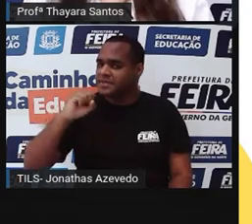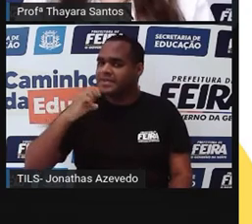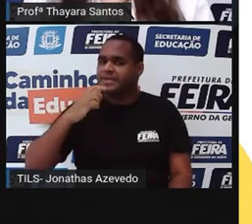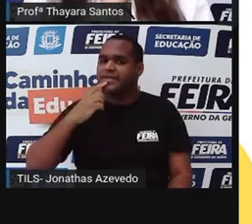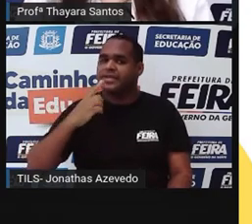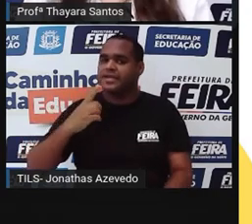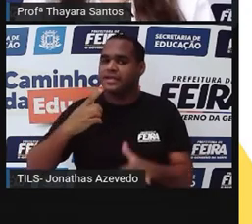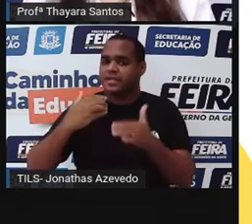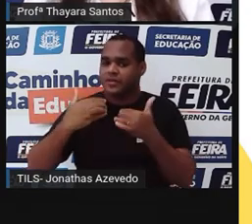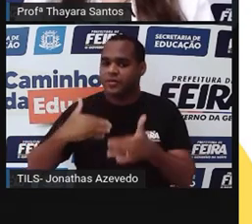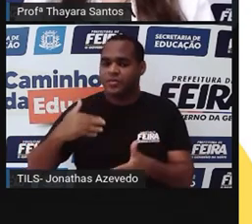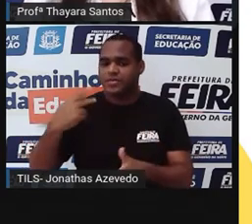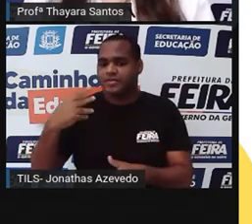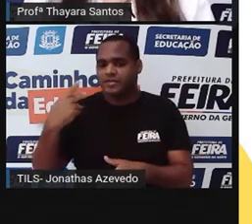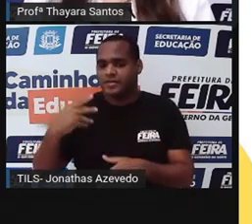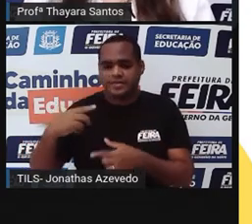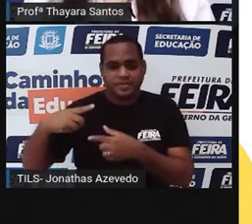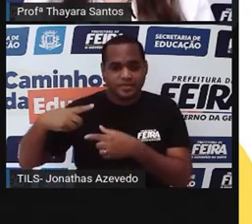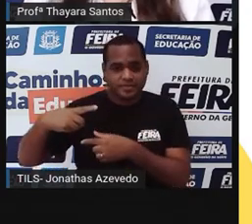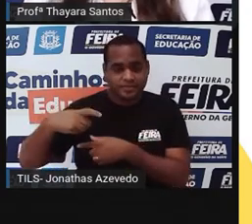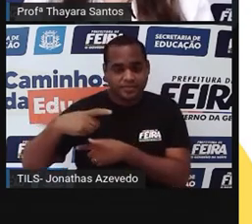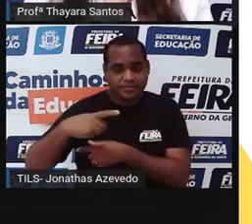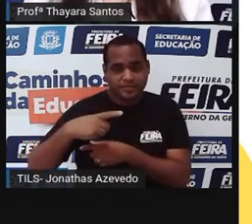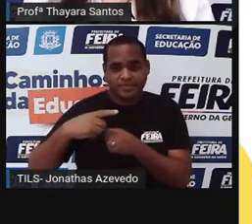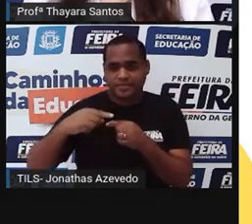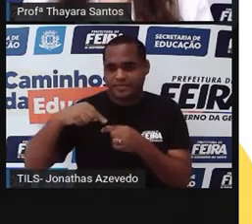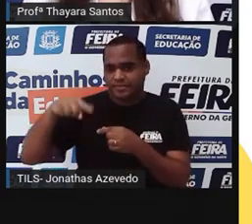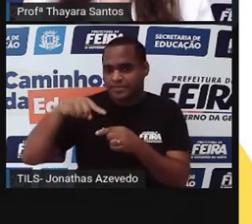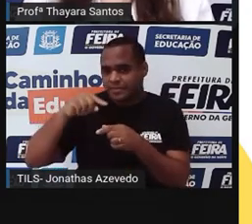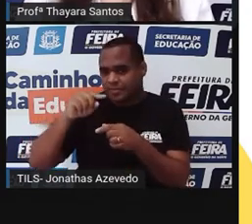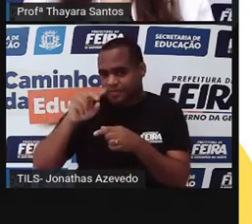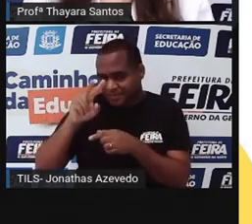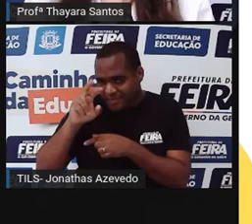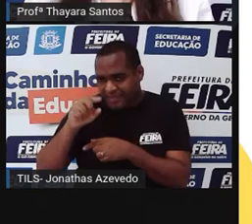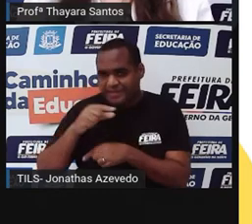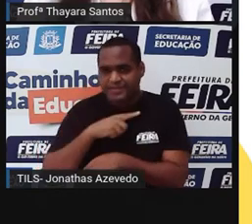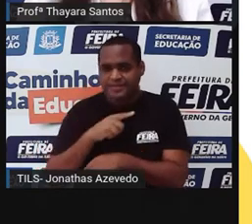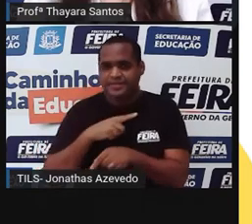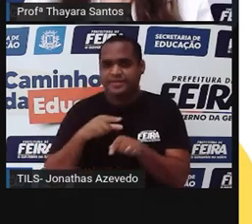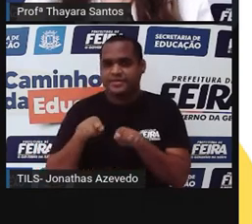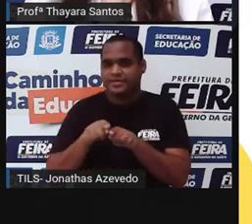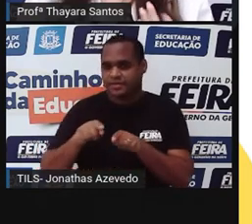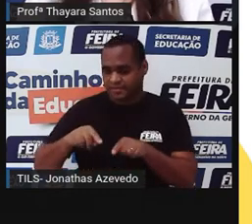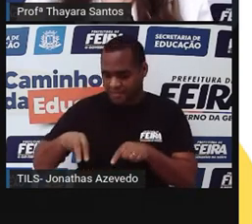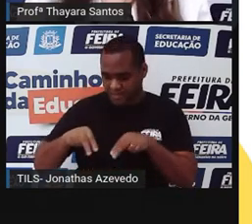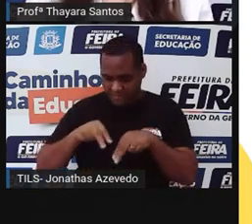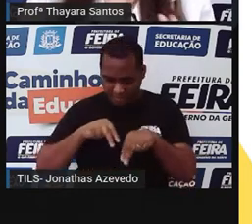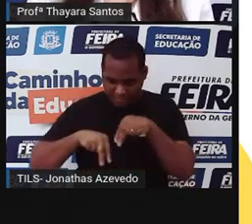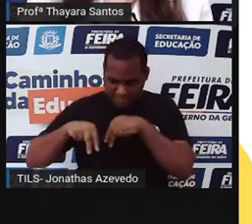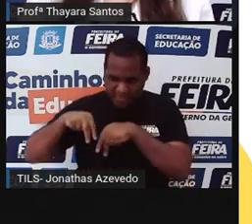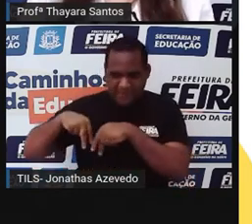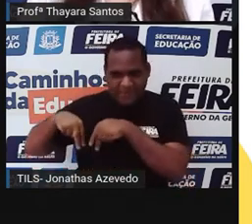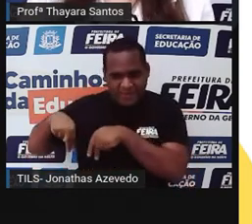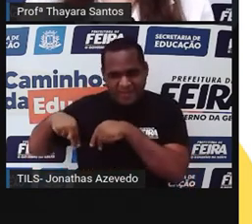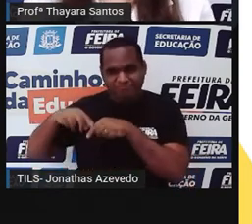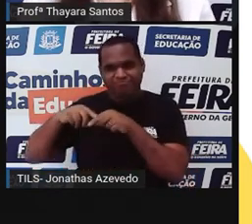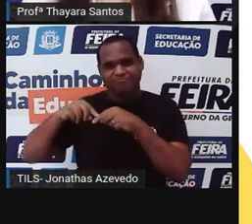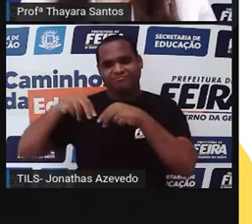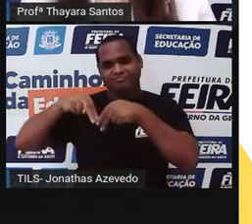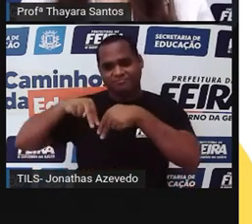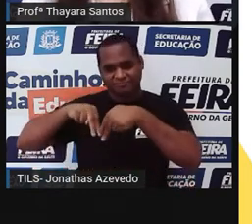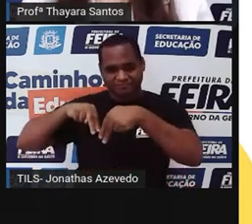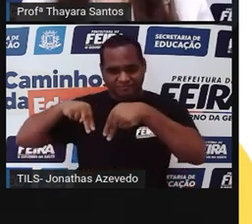alongado, eles têm um par de antenas, e têm dois pares de patas por segmento. O que é isso, esse segmento?